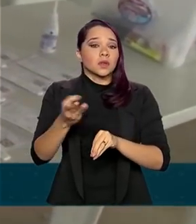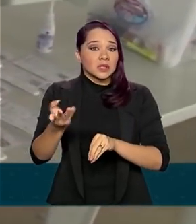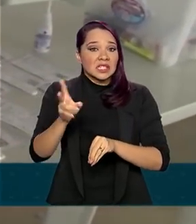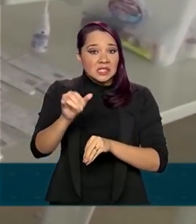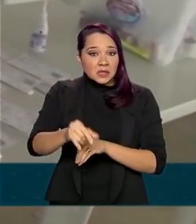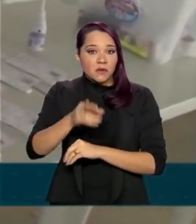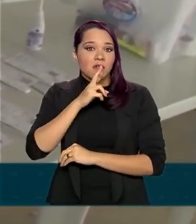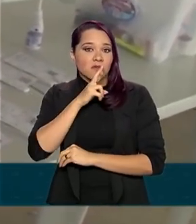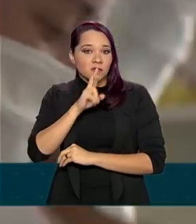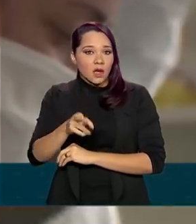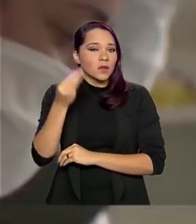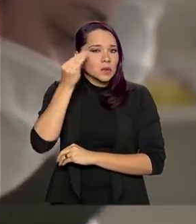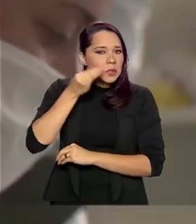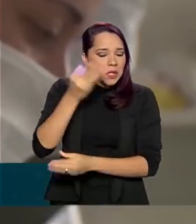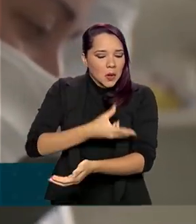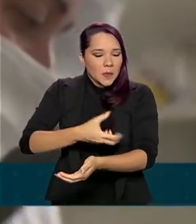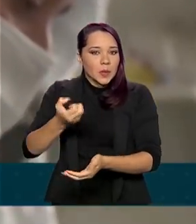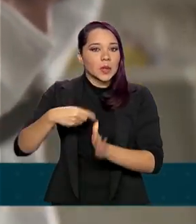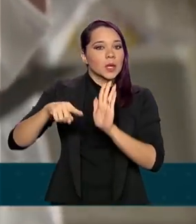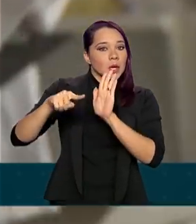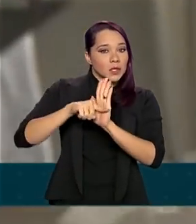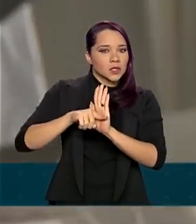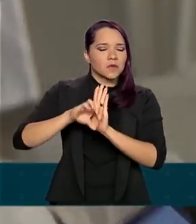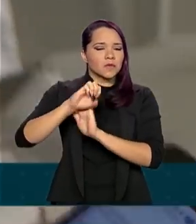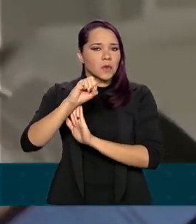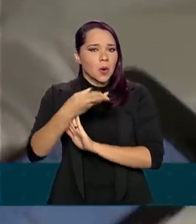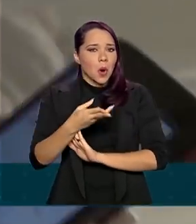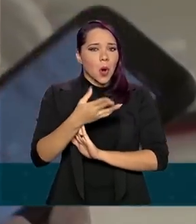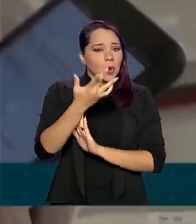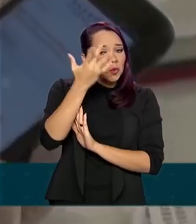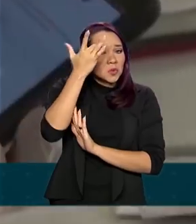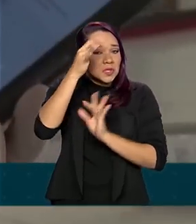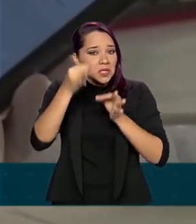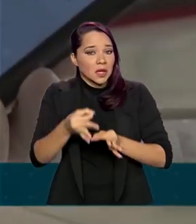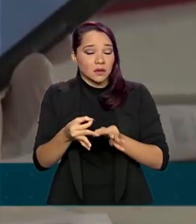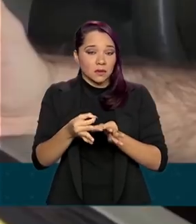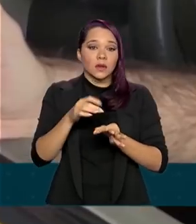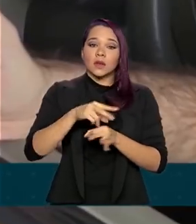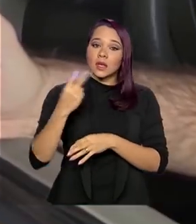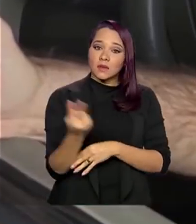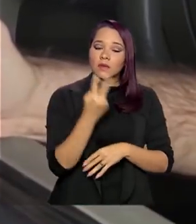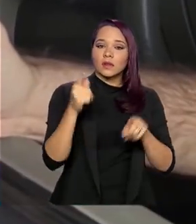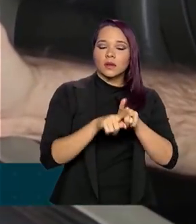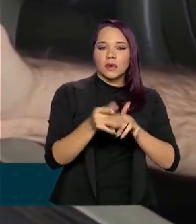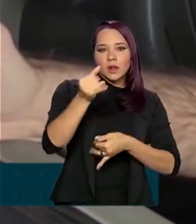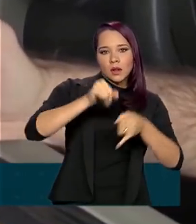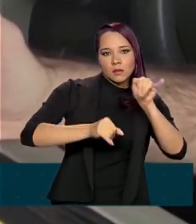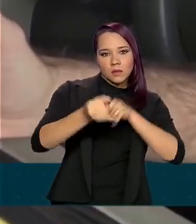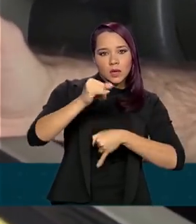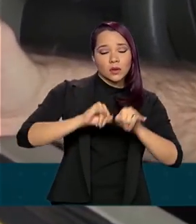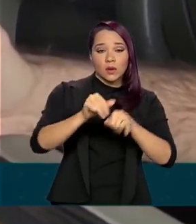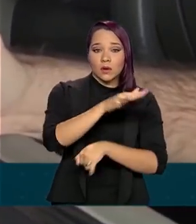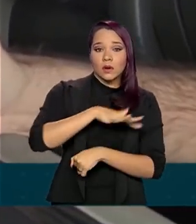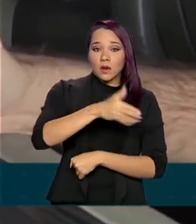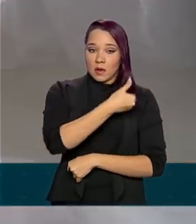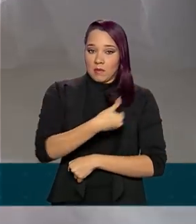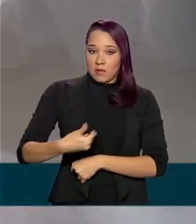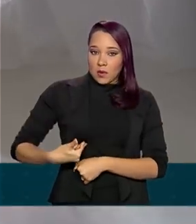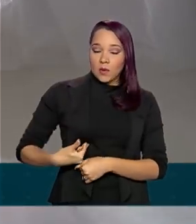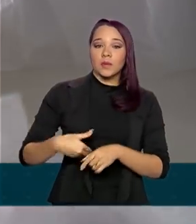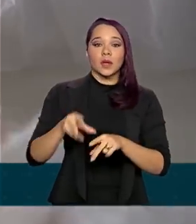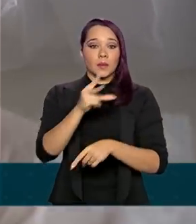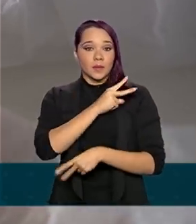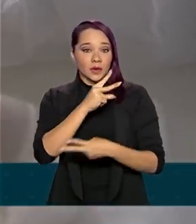se o resultado for negativo ou inconclusivo e vale para laboratórios da rede pública,